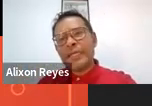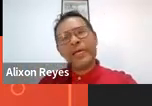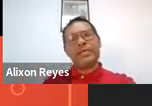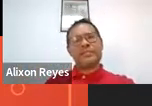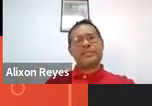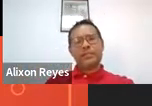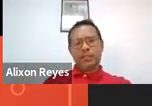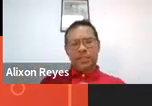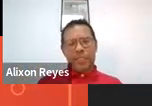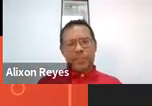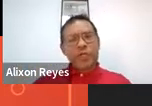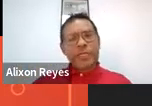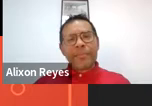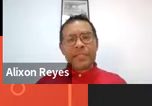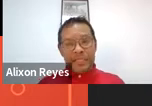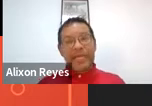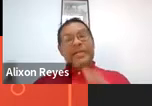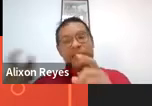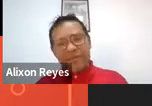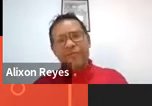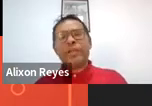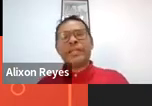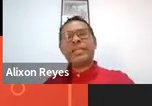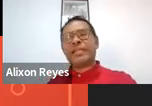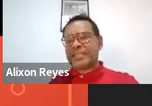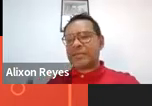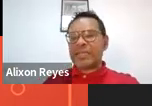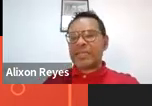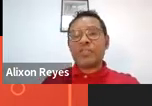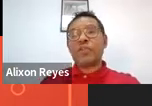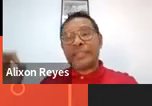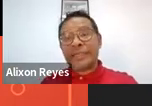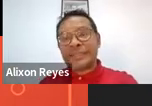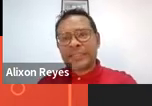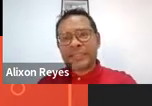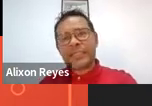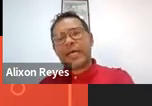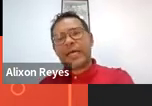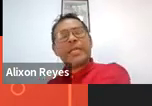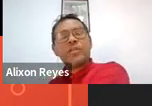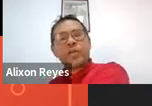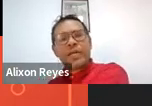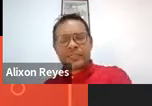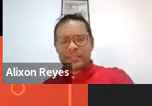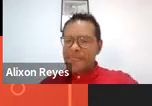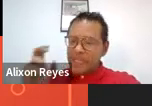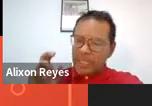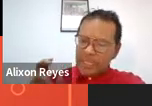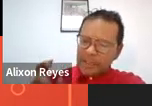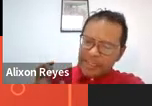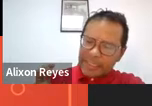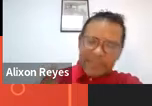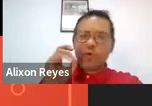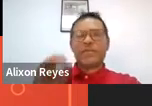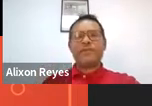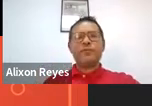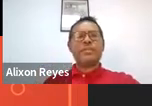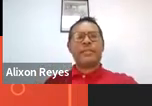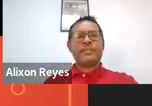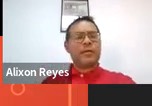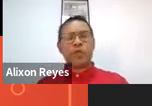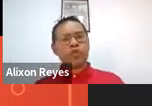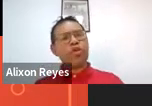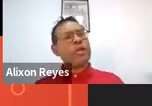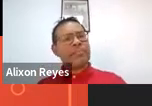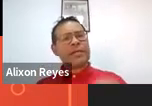vulneradas. Históricamente, ao ser vulneradas, também foram desatendidas e ignoradas. Creemos que é